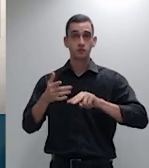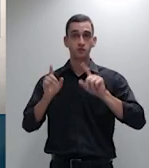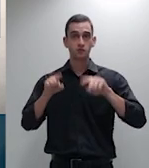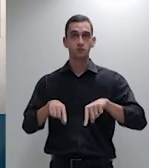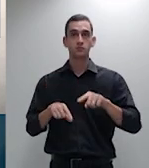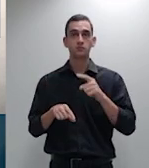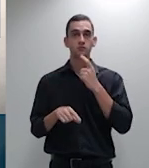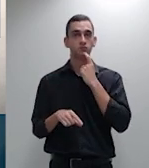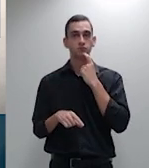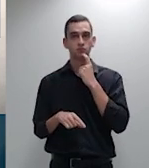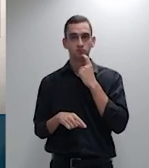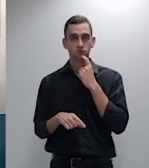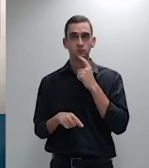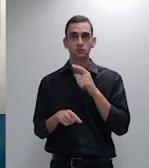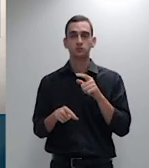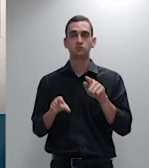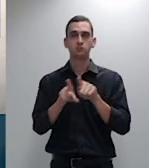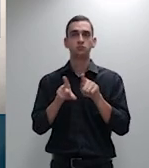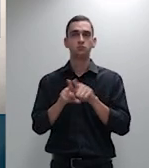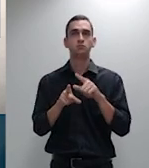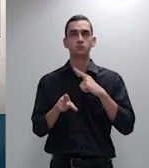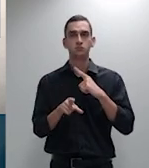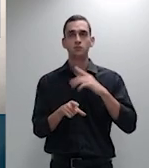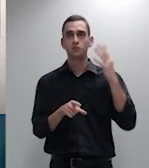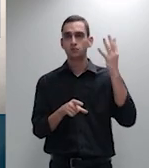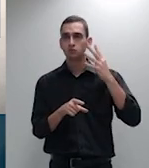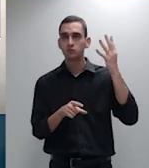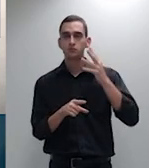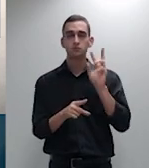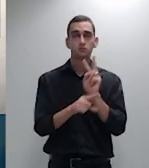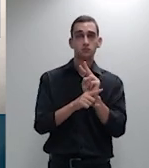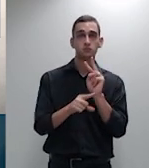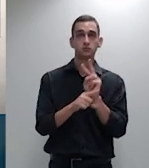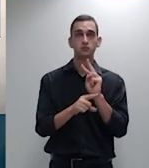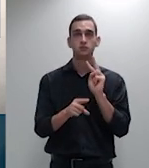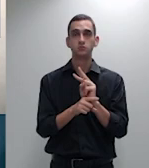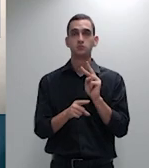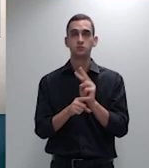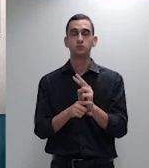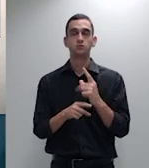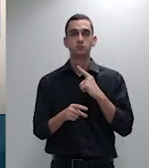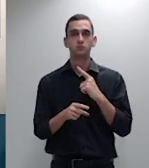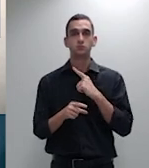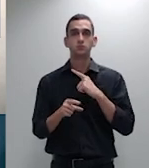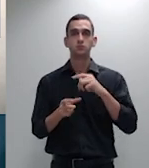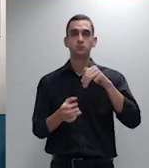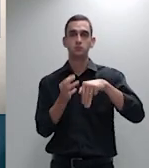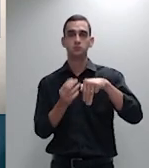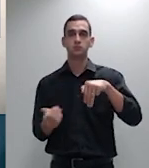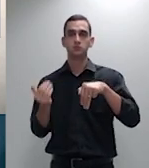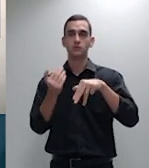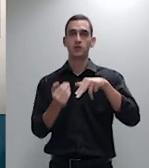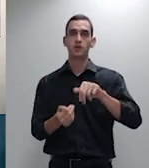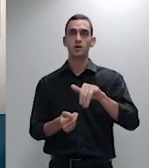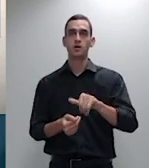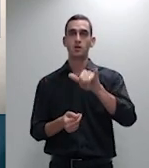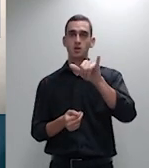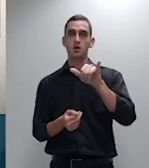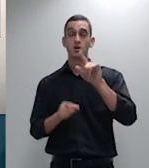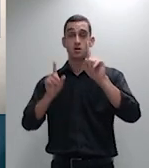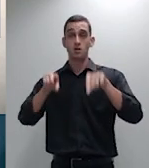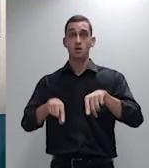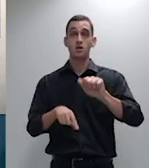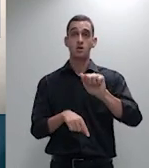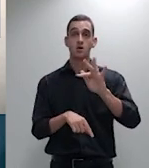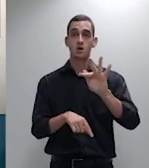orais e o recurso de relatoria da ministra Nancy Andrigui são afetações regimentais que ao meu ver